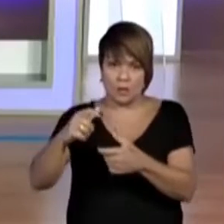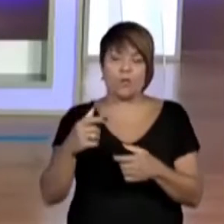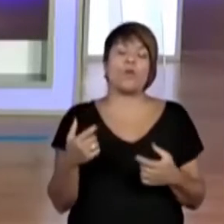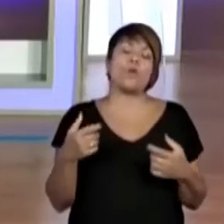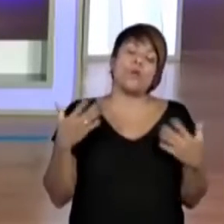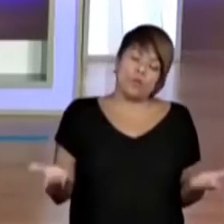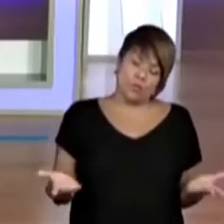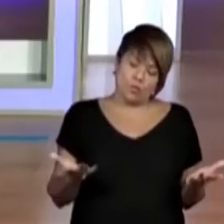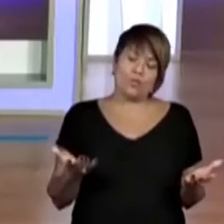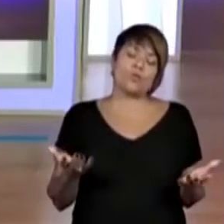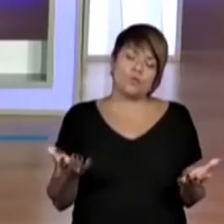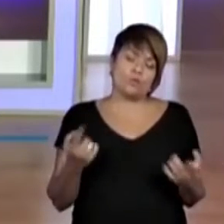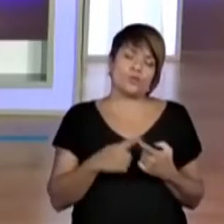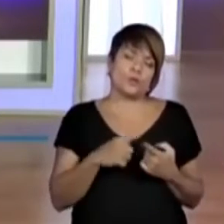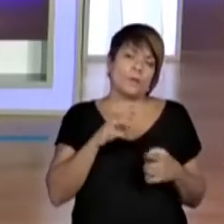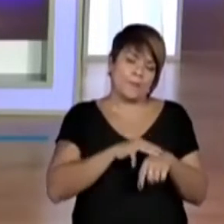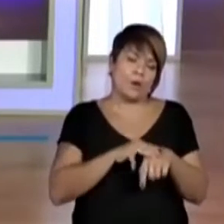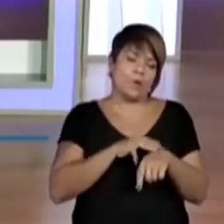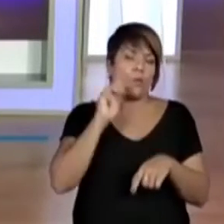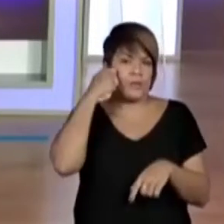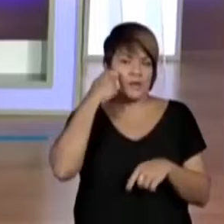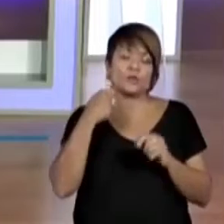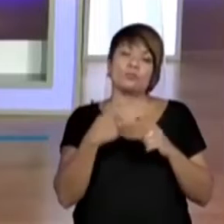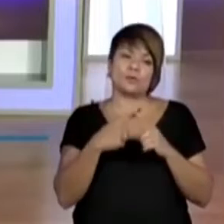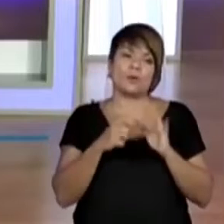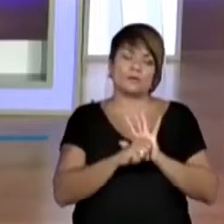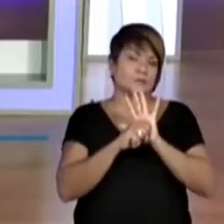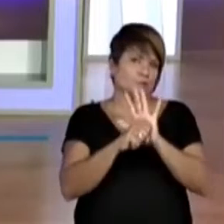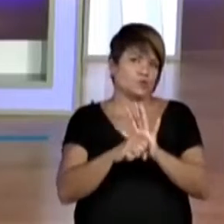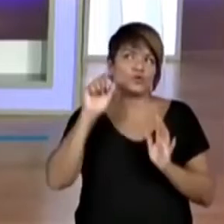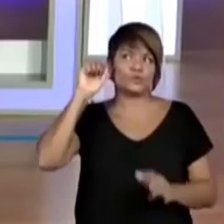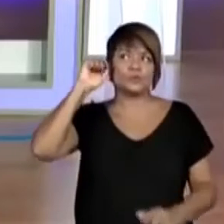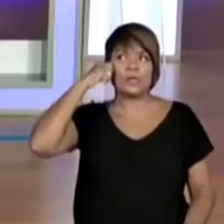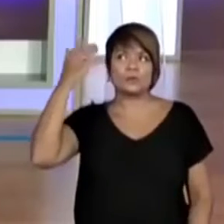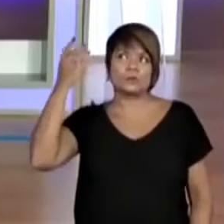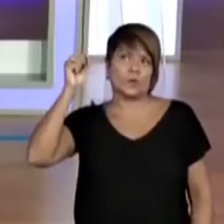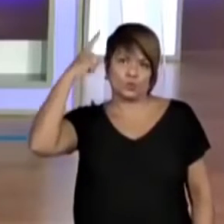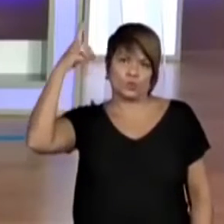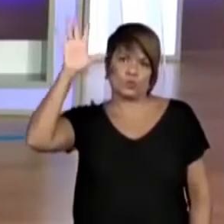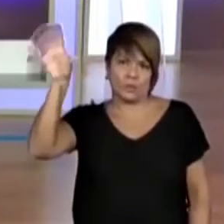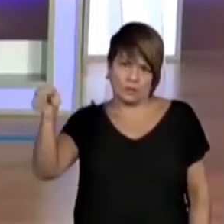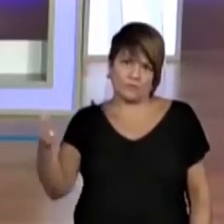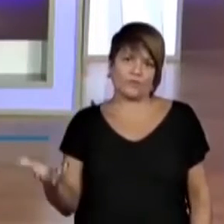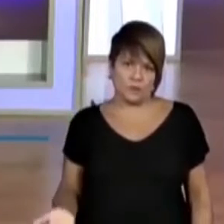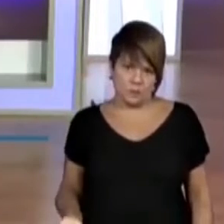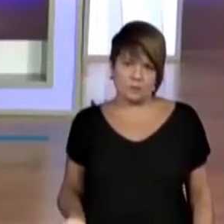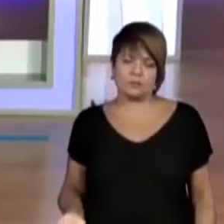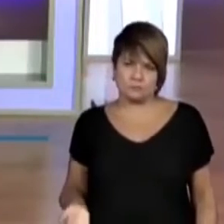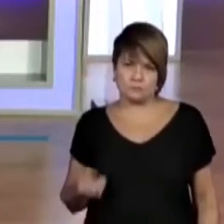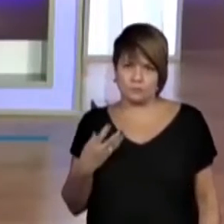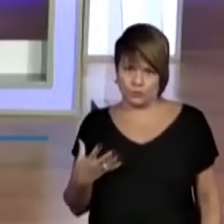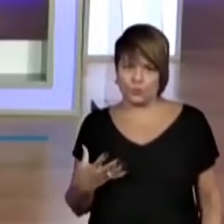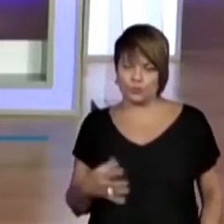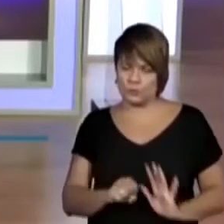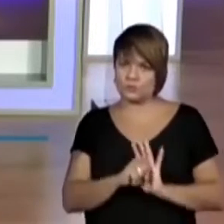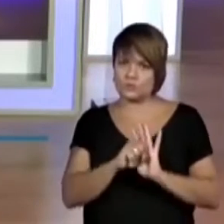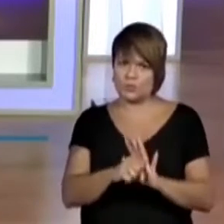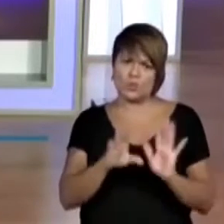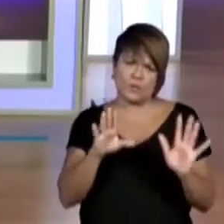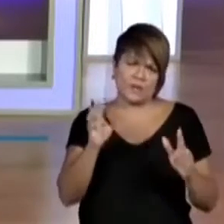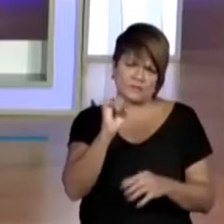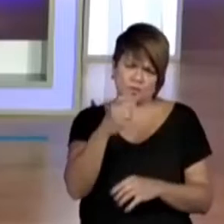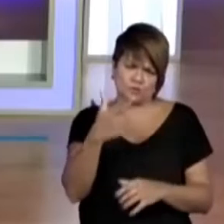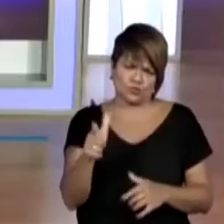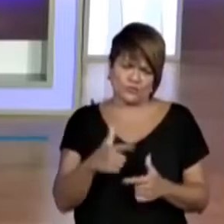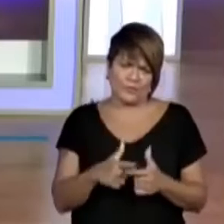pedem para o tecido ser marrom ou preto, para valorizar a cultura e a simbologia dessa boneca. Mas se não